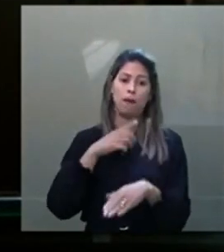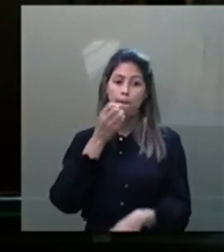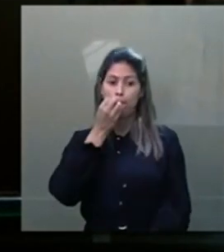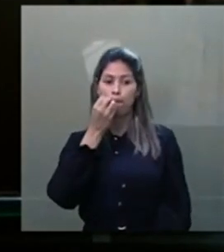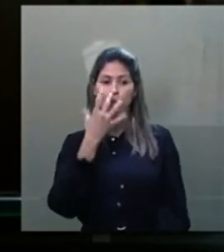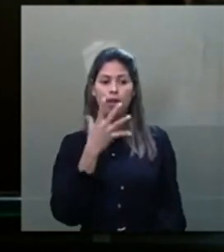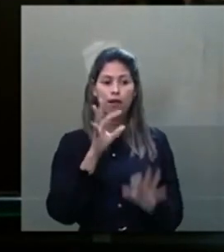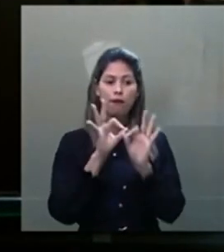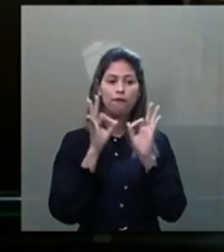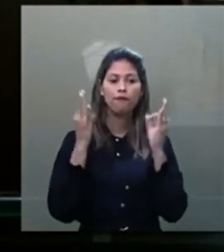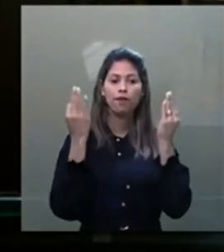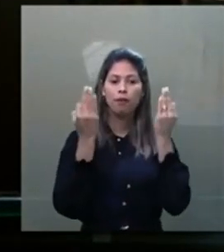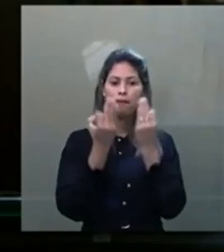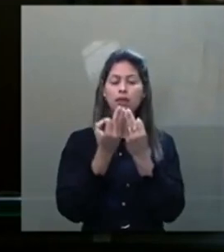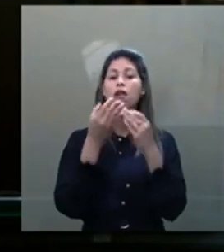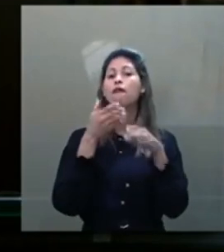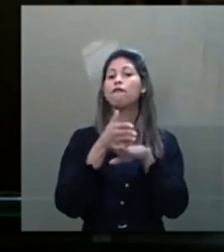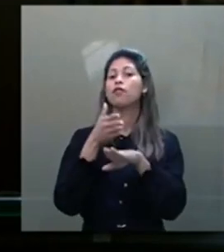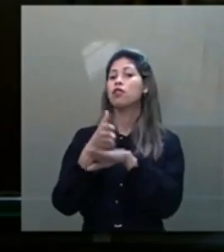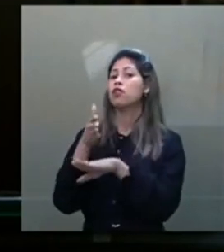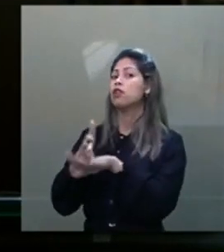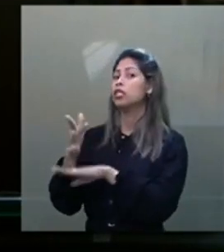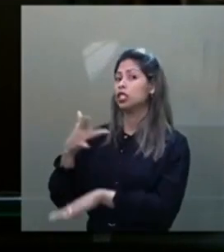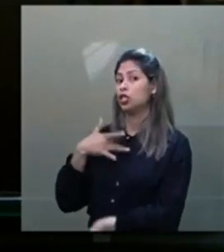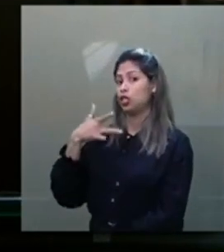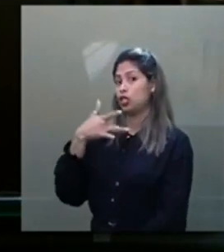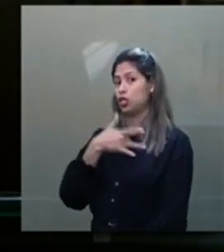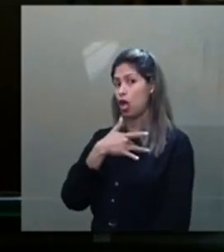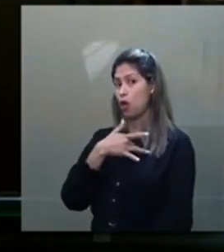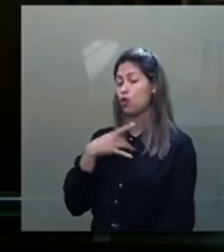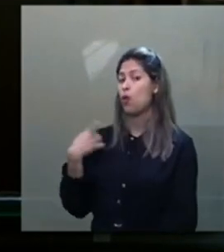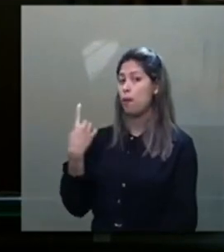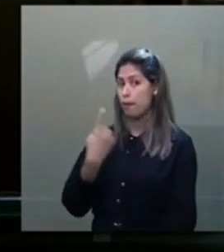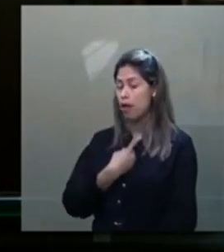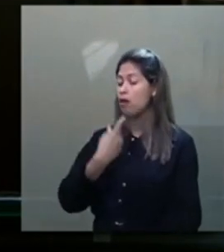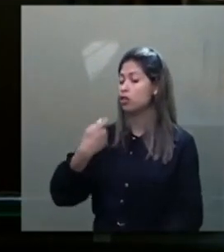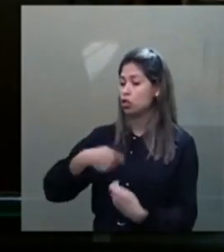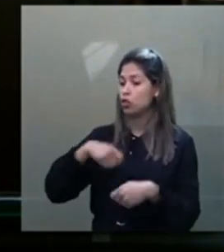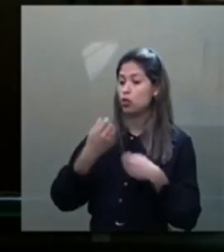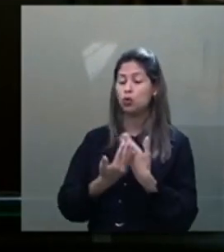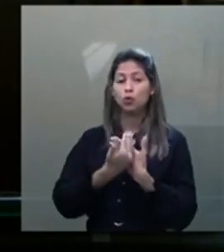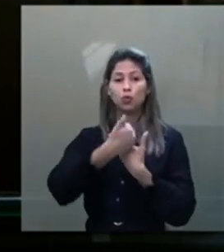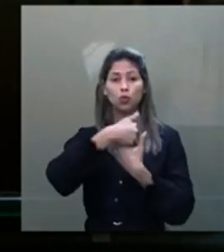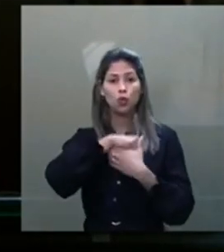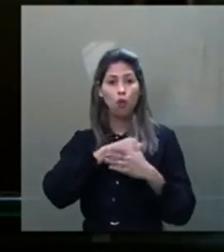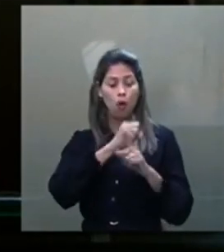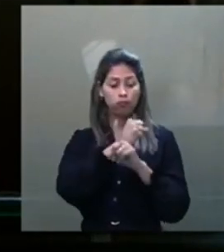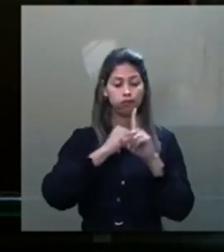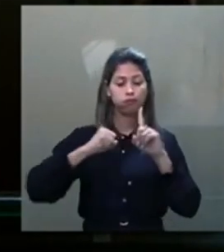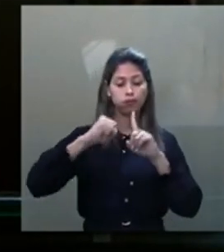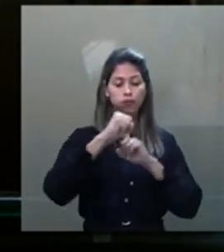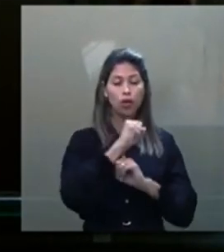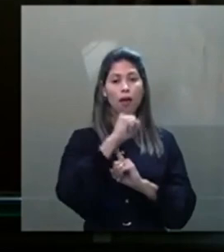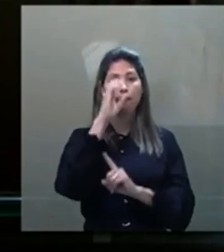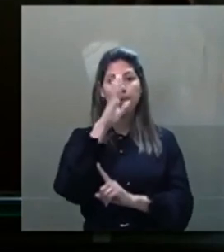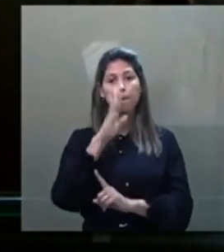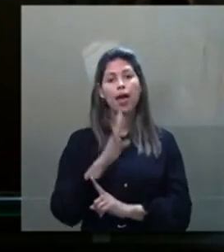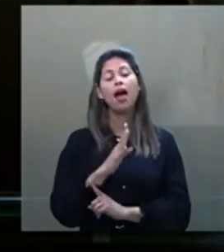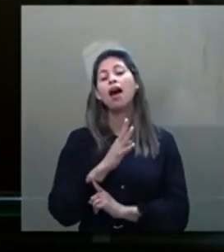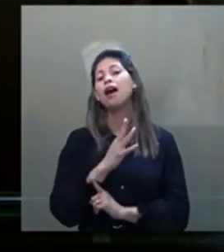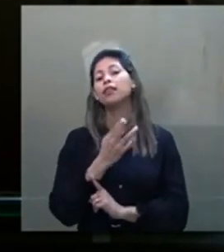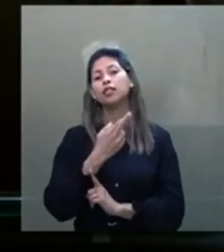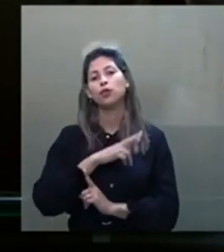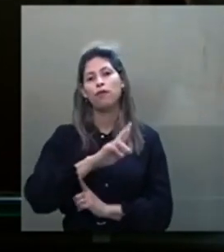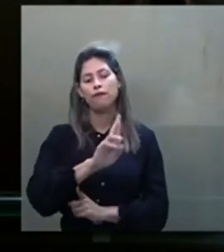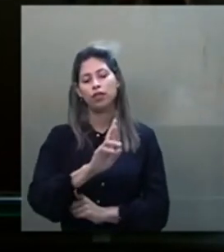famílias, da vida saudável que a gente precisa resguardar no coração do mundo e pátria do Evangelho. Então, uma das